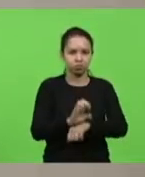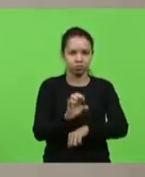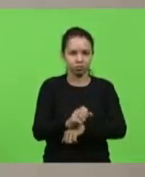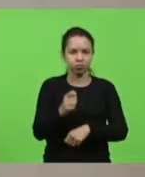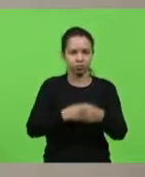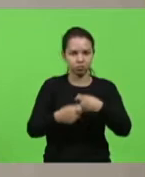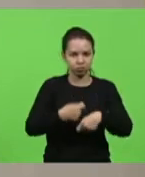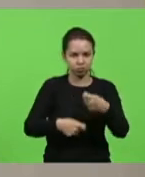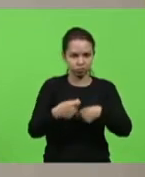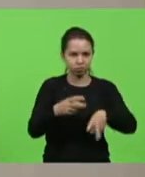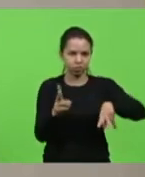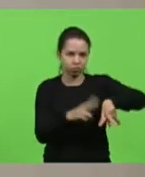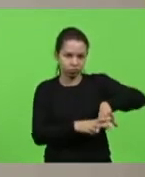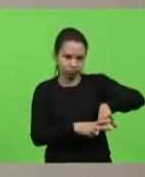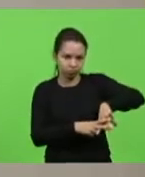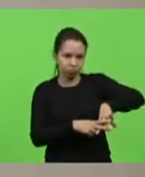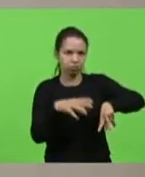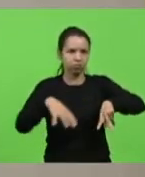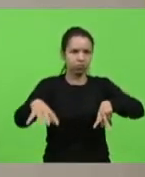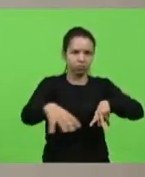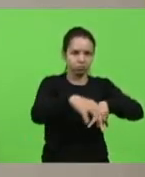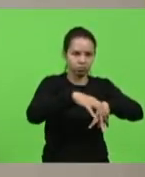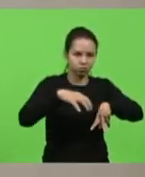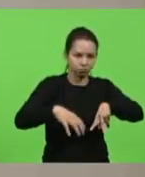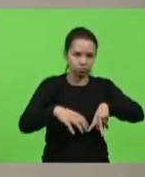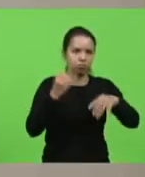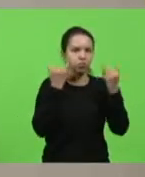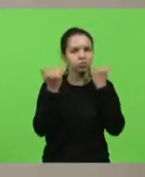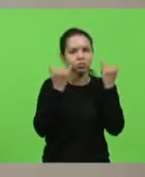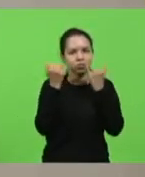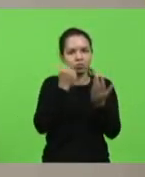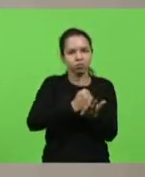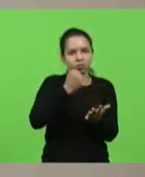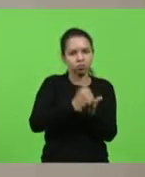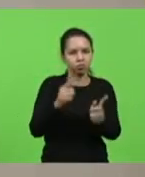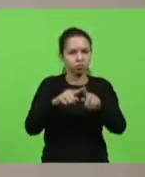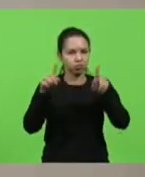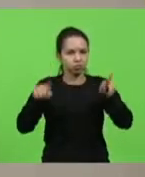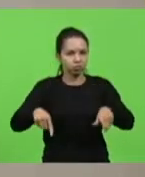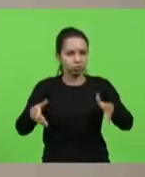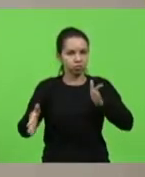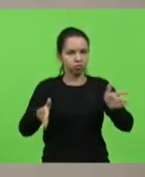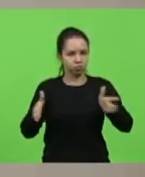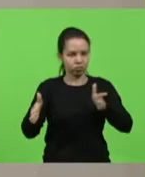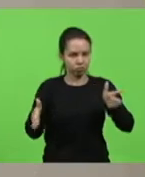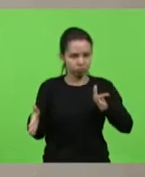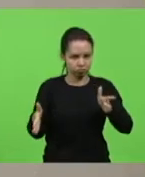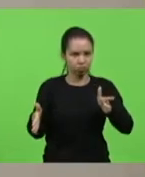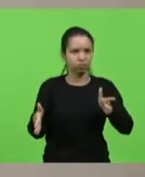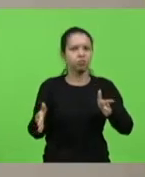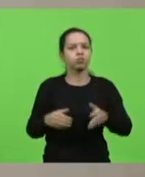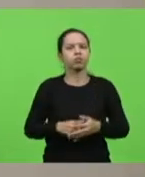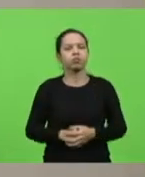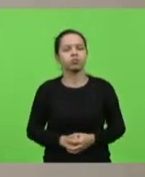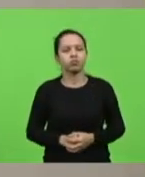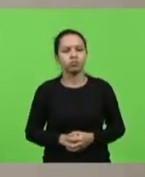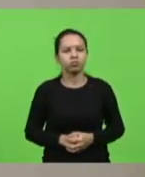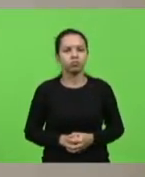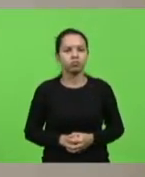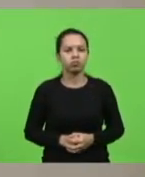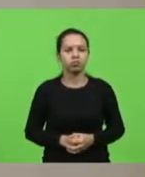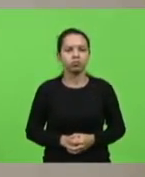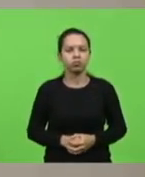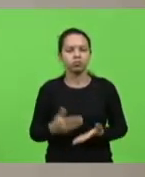sócio-educativa informações acerca de contratos de servidores temporários do Sistema Penitenciário e Sócio-Educativo do Estado, em discussão. Presidente.